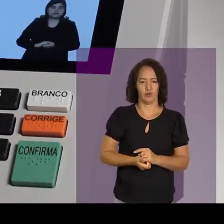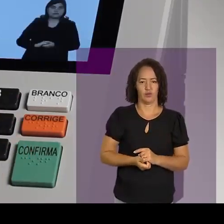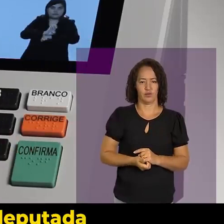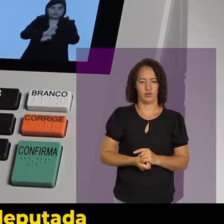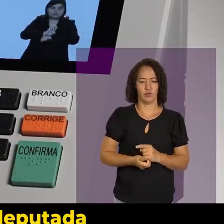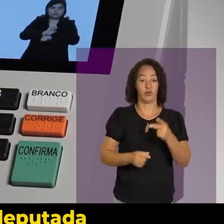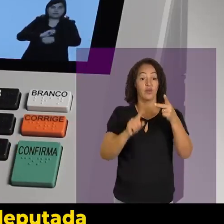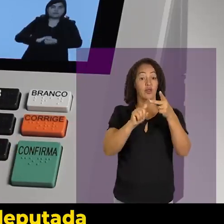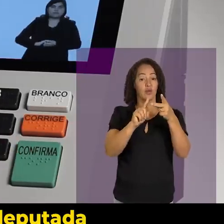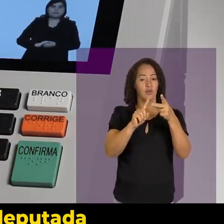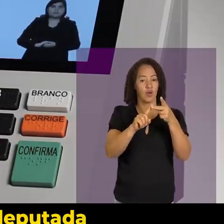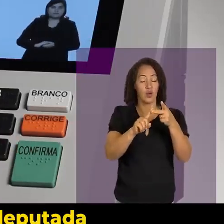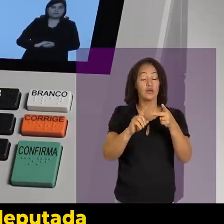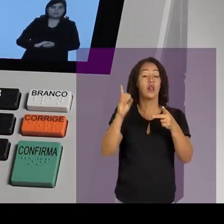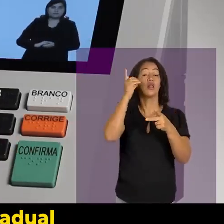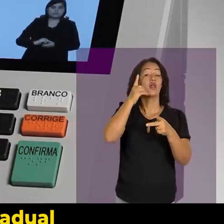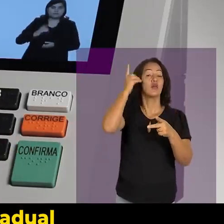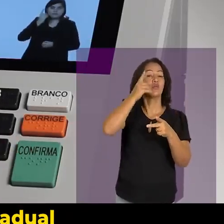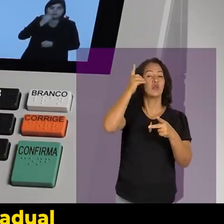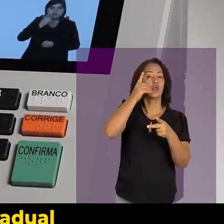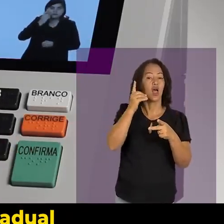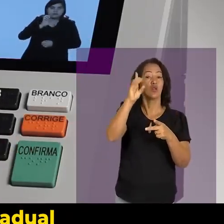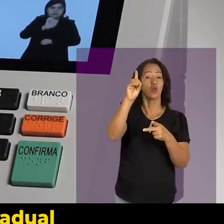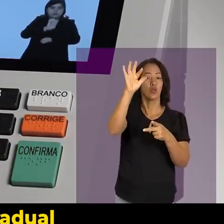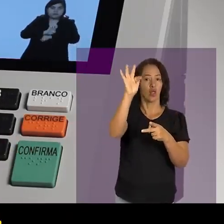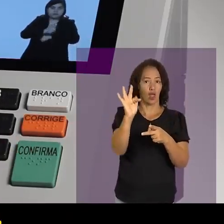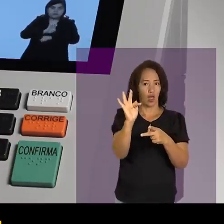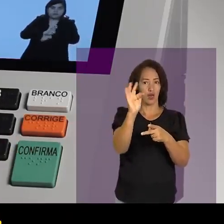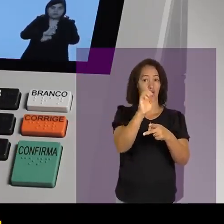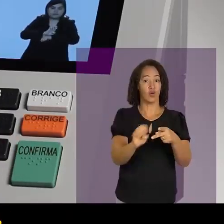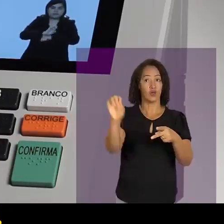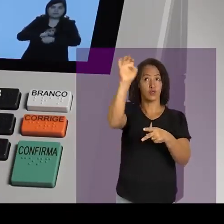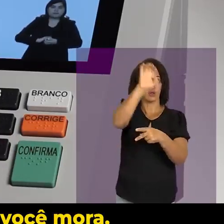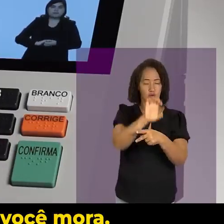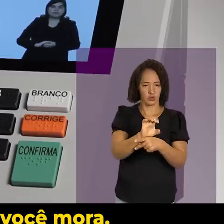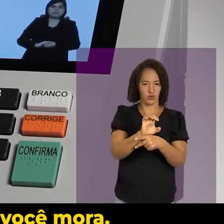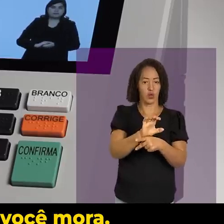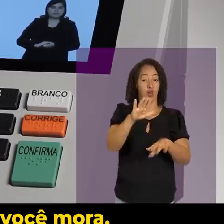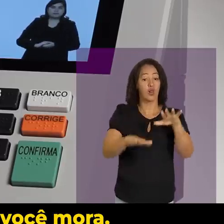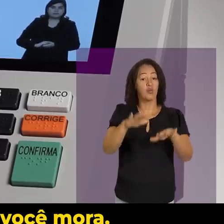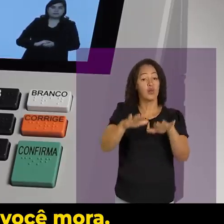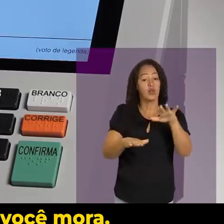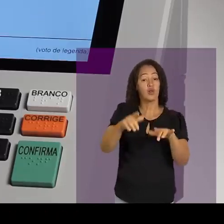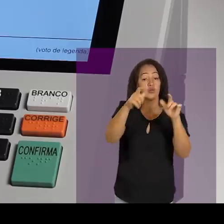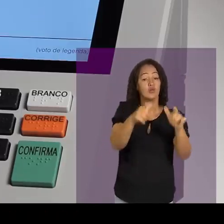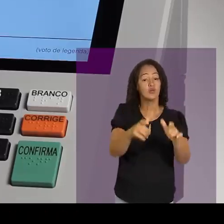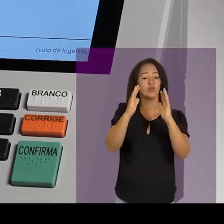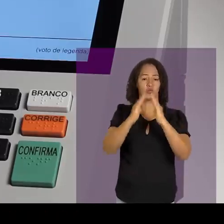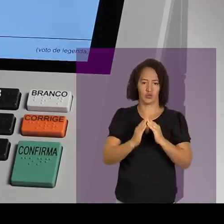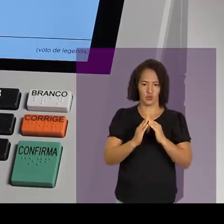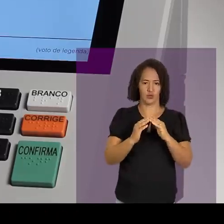Depois segue com deputada ou deputado estadual ou distretal, dependendo de onde você mora.